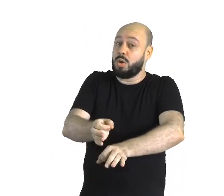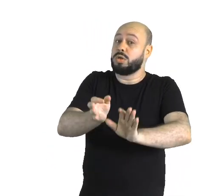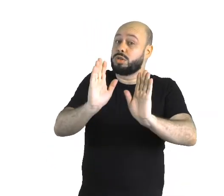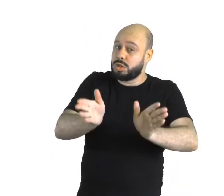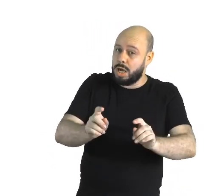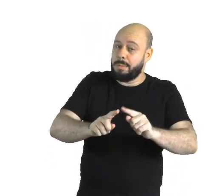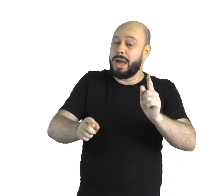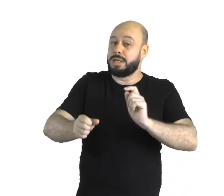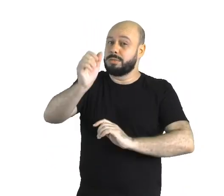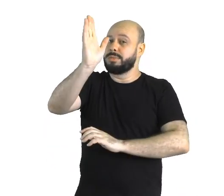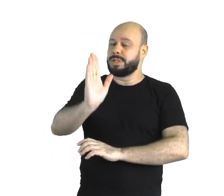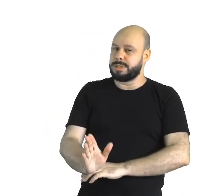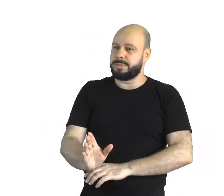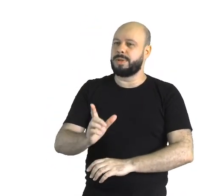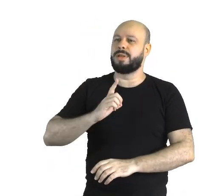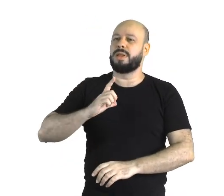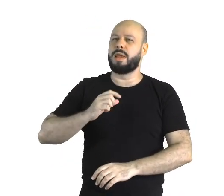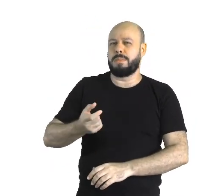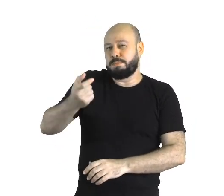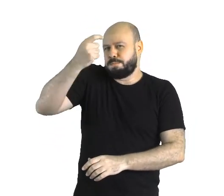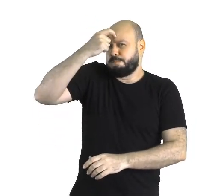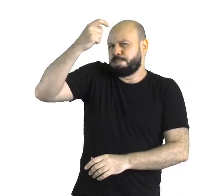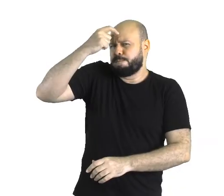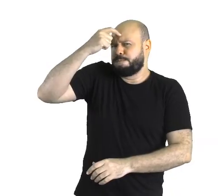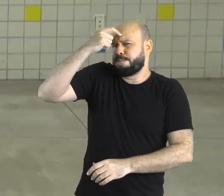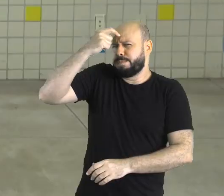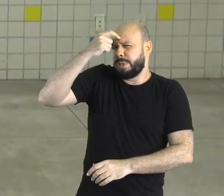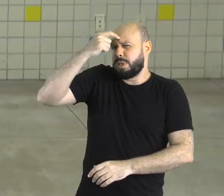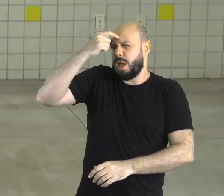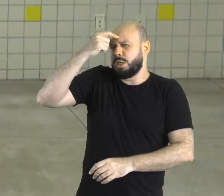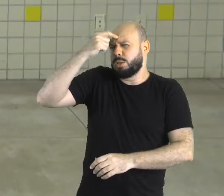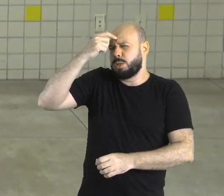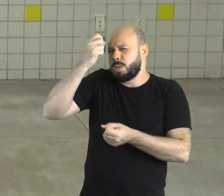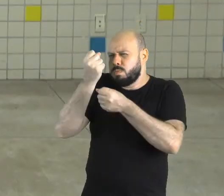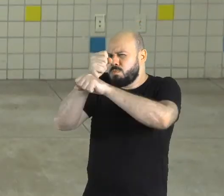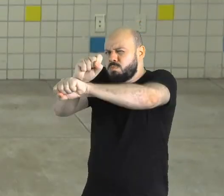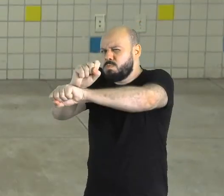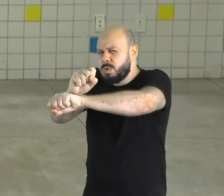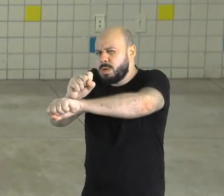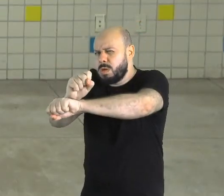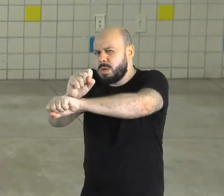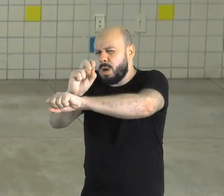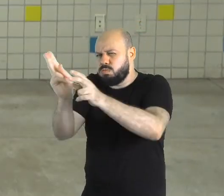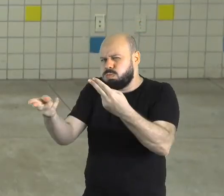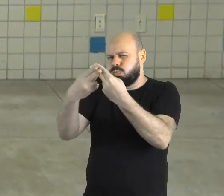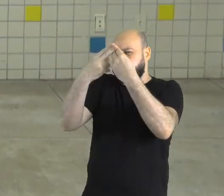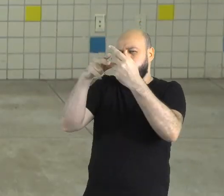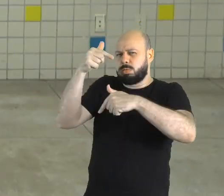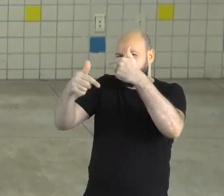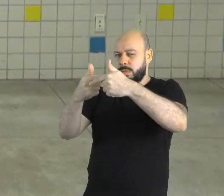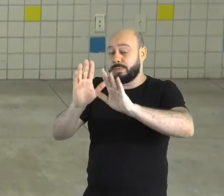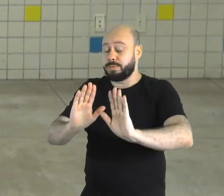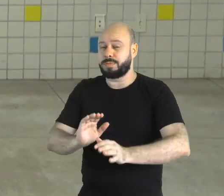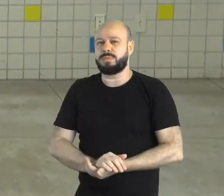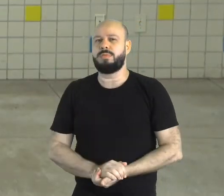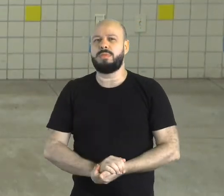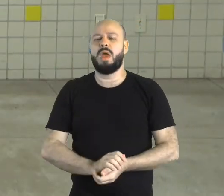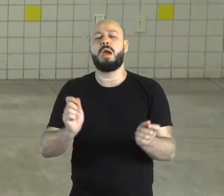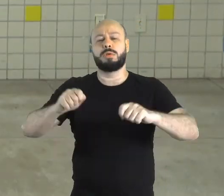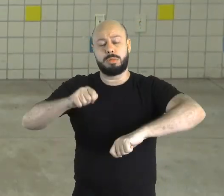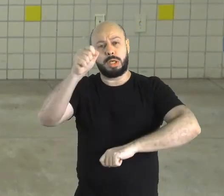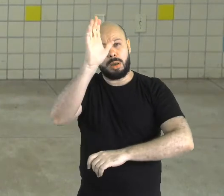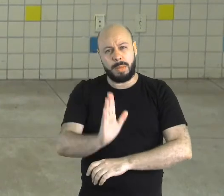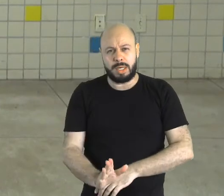ainda no Brasil, nós temos a mentalidade escravocrata. Quero destacar, para esse processo de escravização no Brasil, é possível